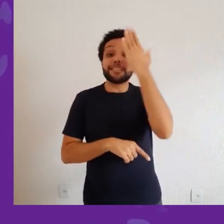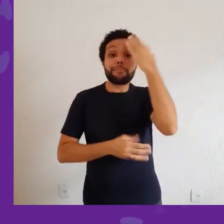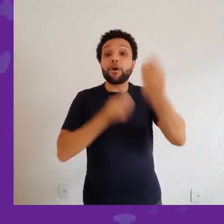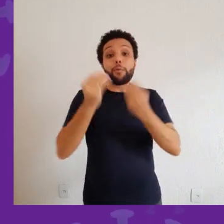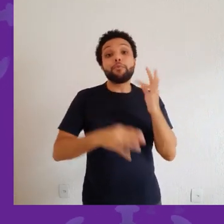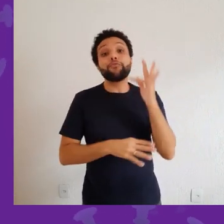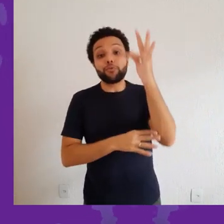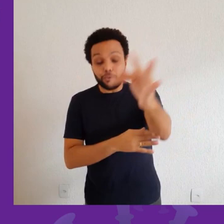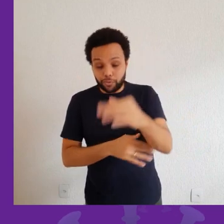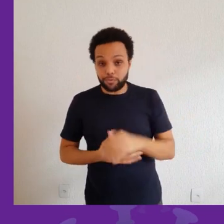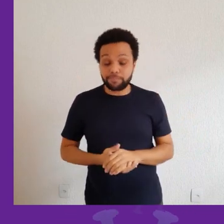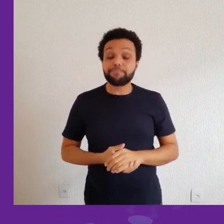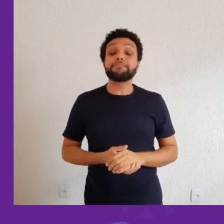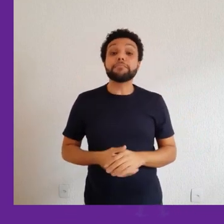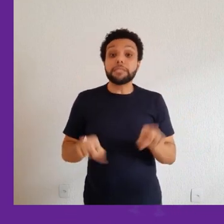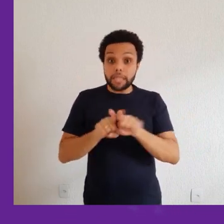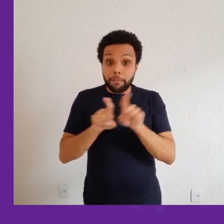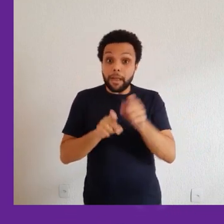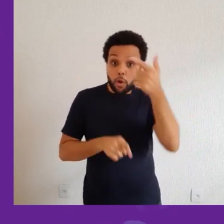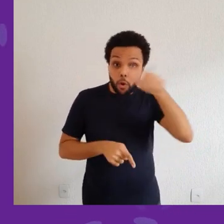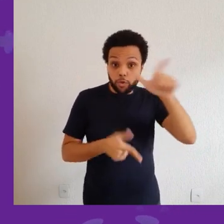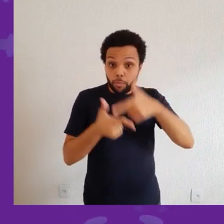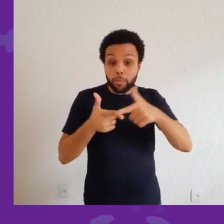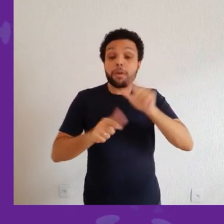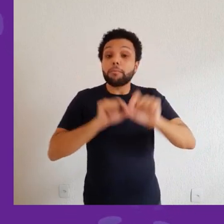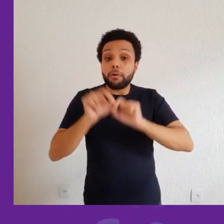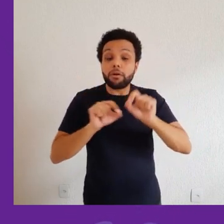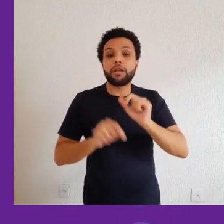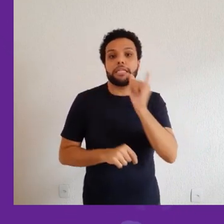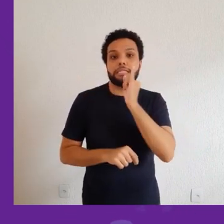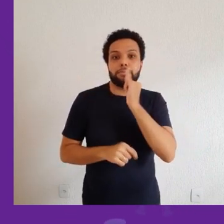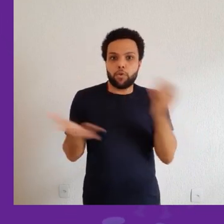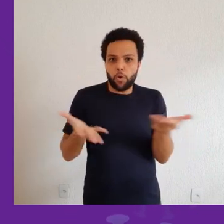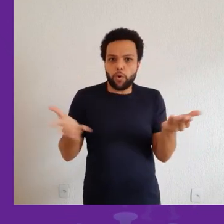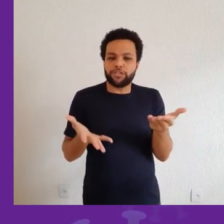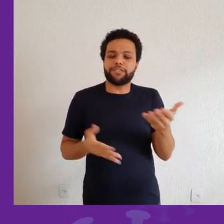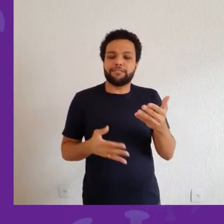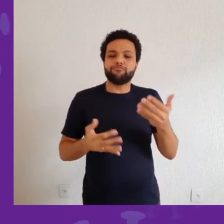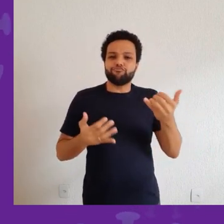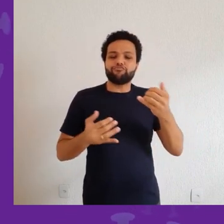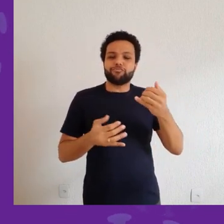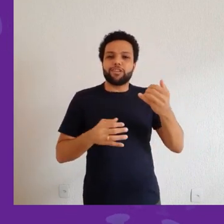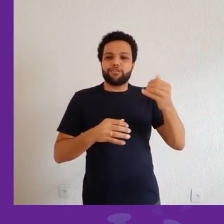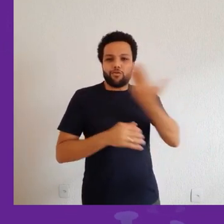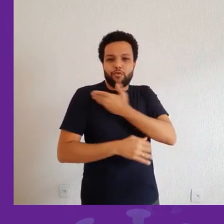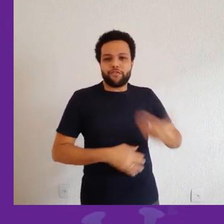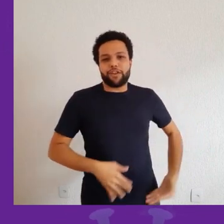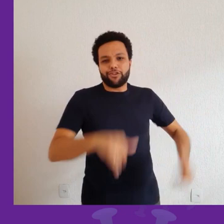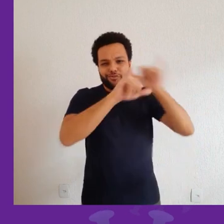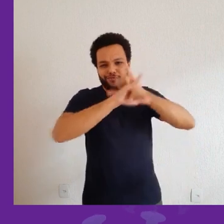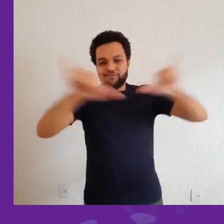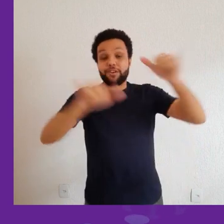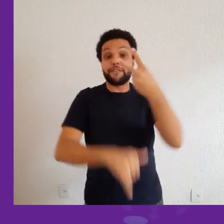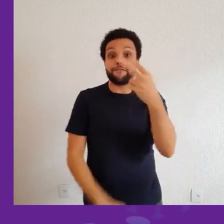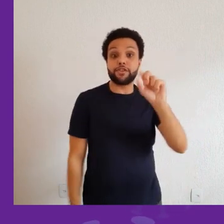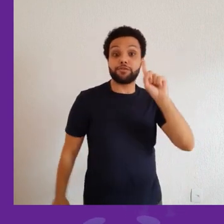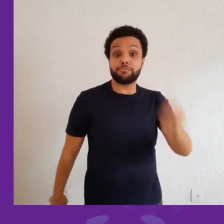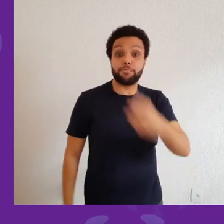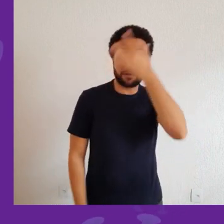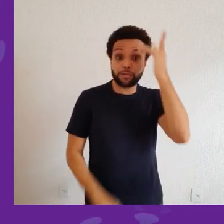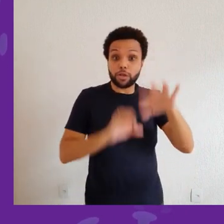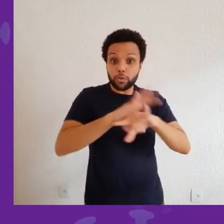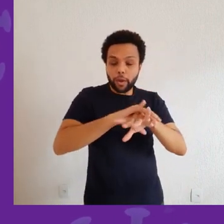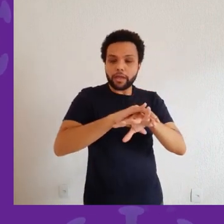coisa é o seguinte, por exemplo, os dados epidemiológicos que nós estamos sabendo hoje, hoje falou assim, por exemplo, tem 20 mil casos.